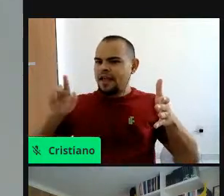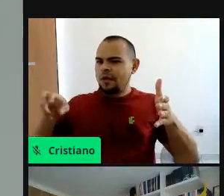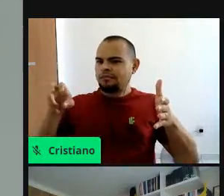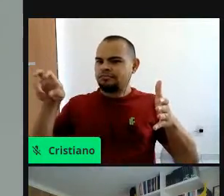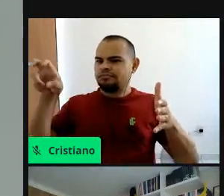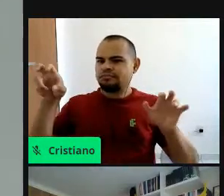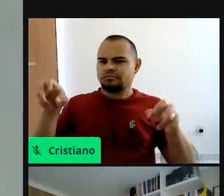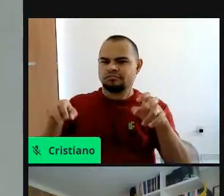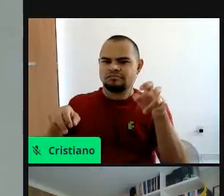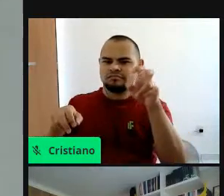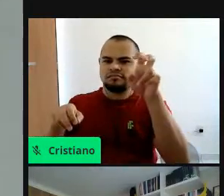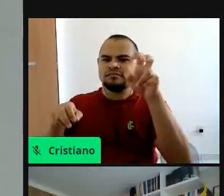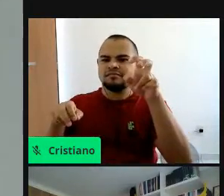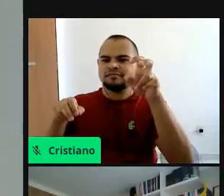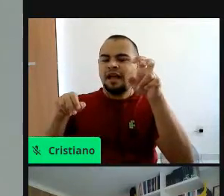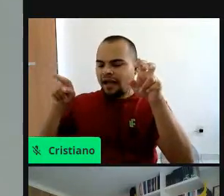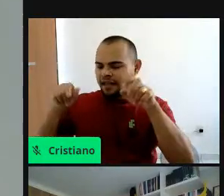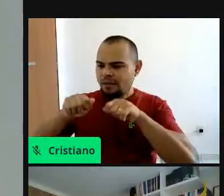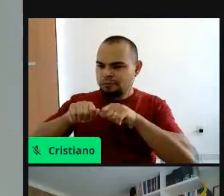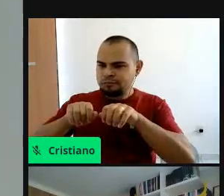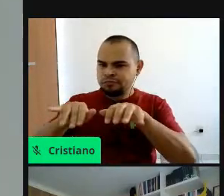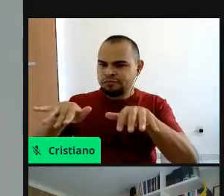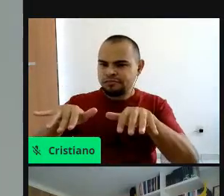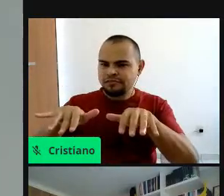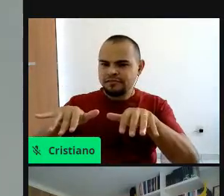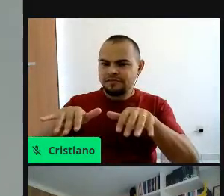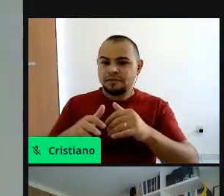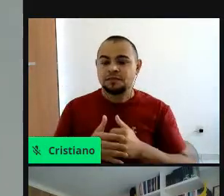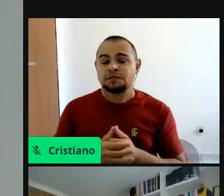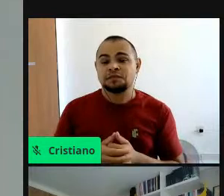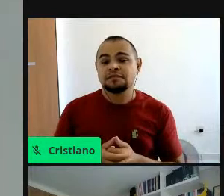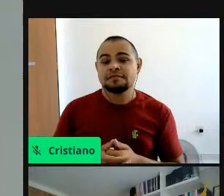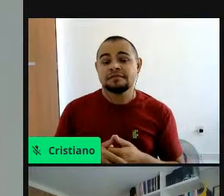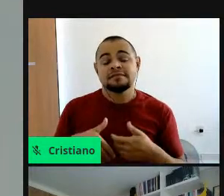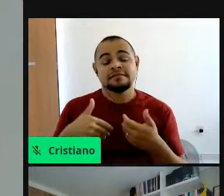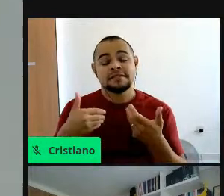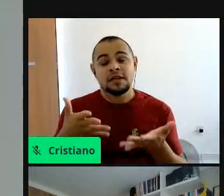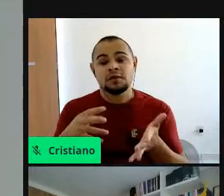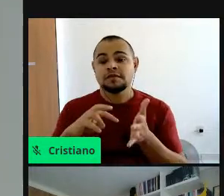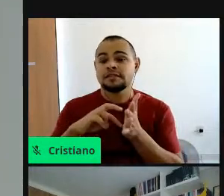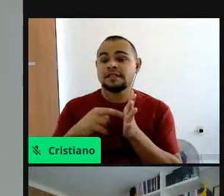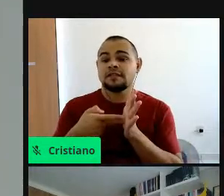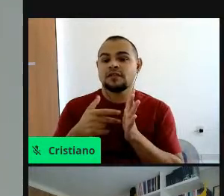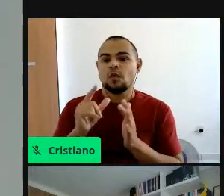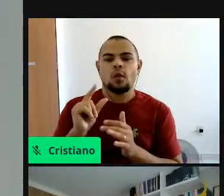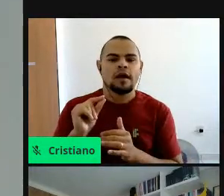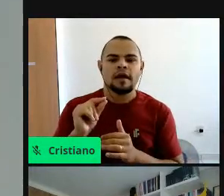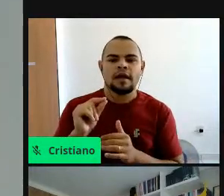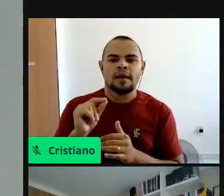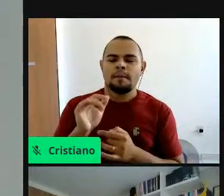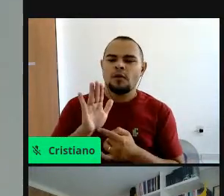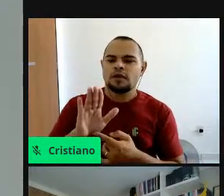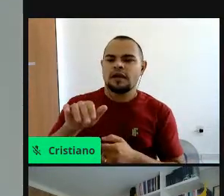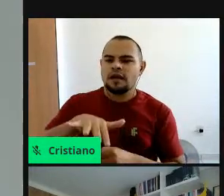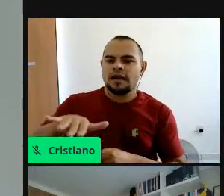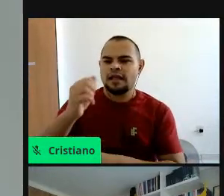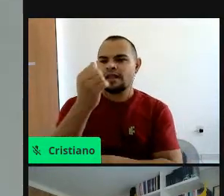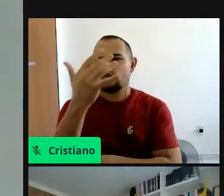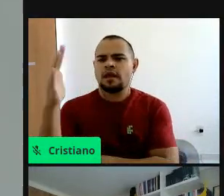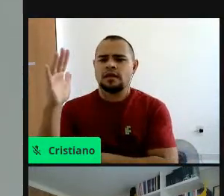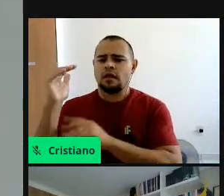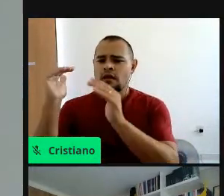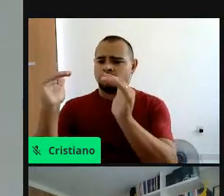retomando o lugar delas, não é, então, isso é a resposta realmente, é mostrar que a natureza, ela é soberana,